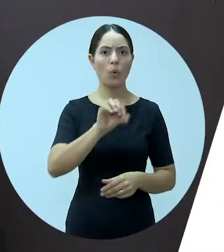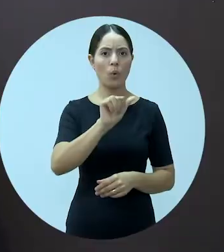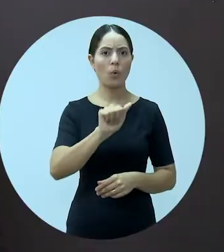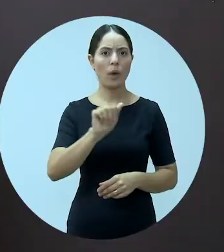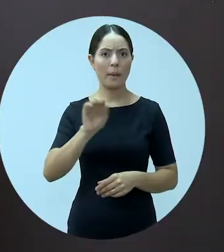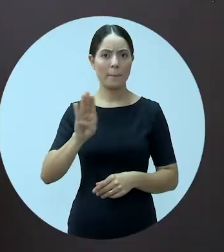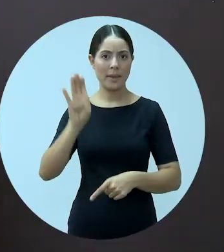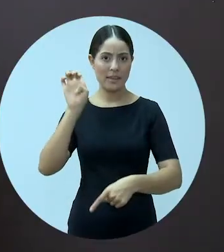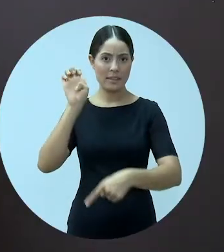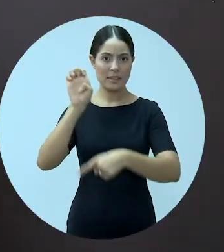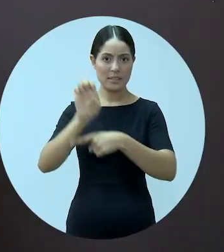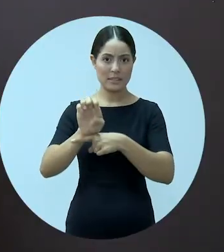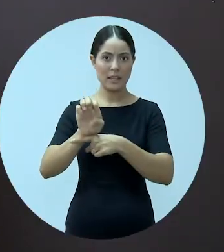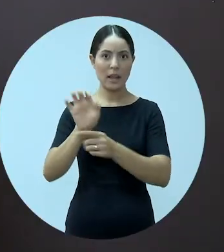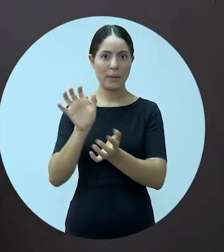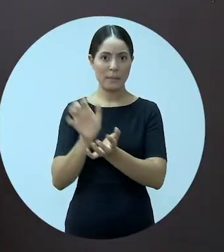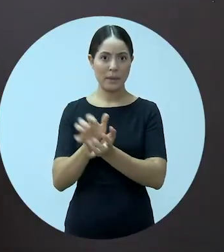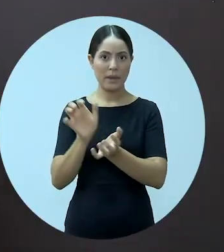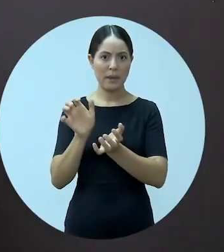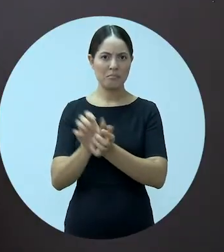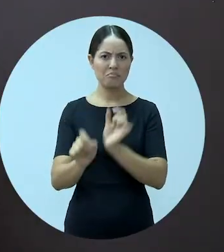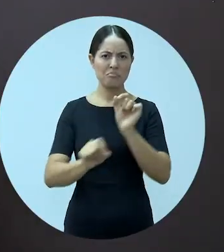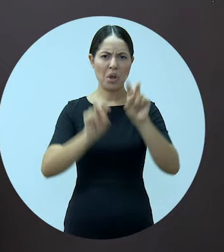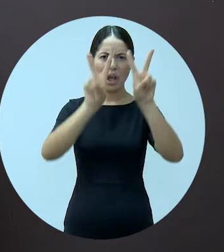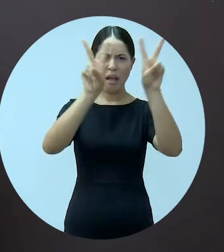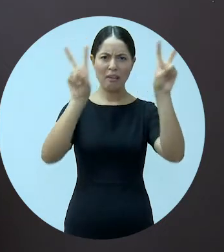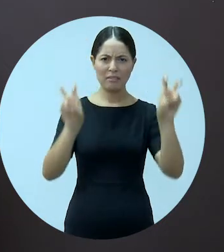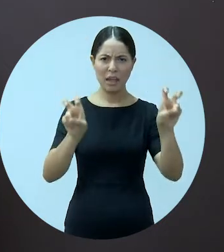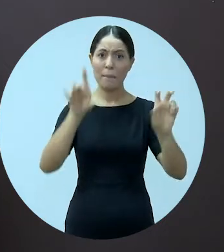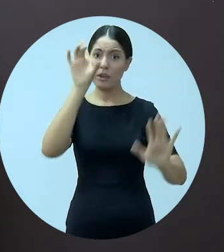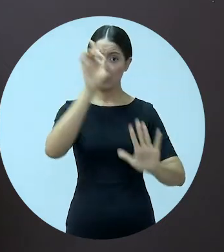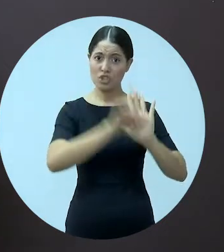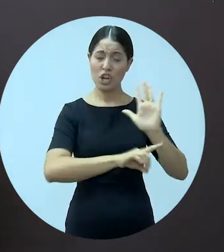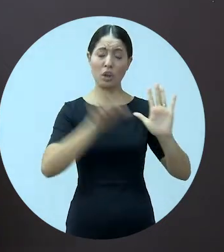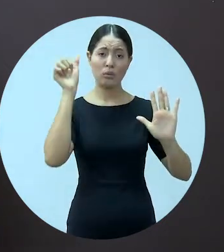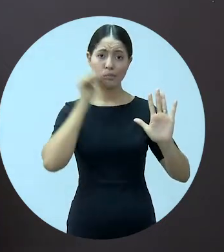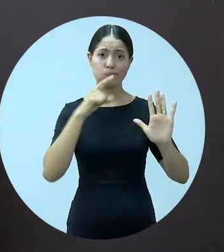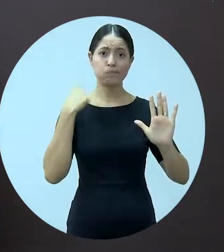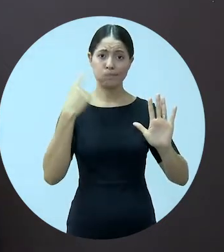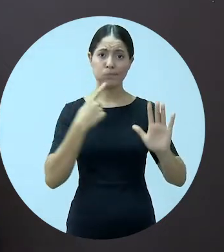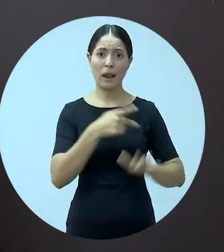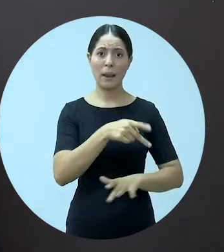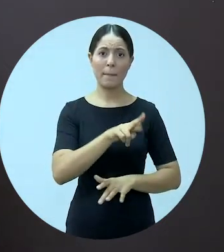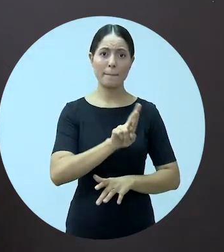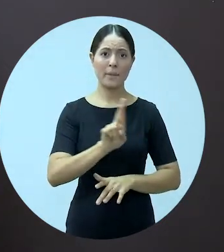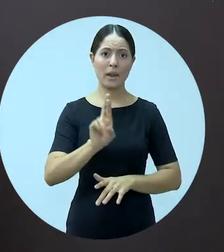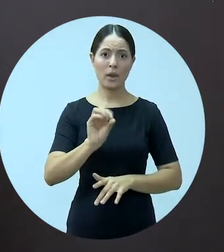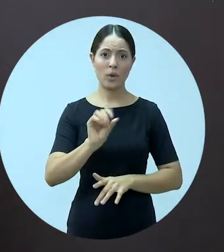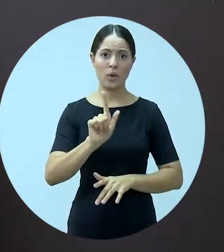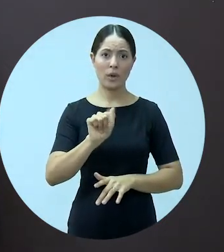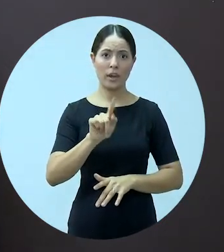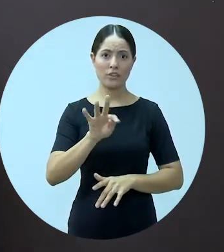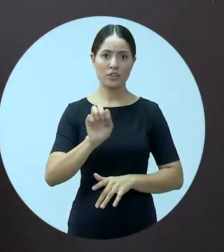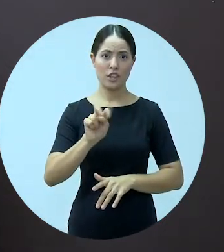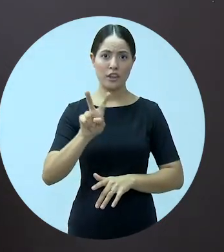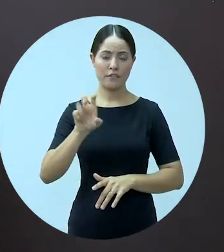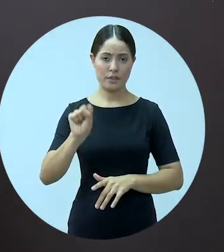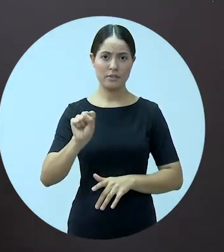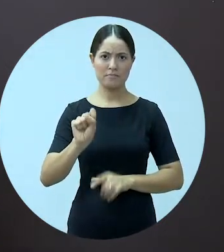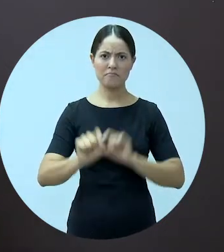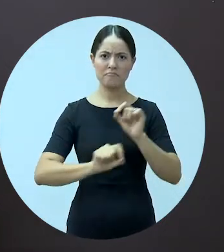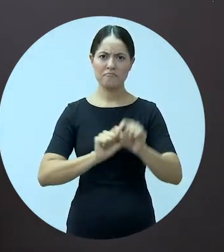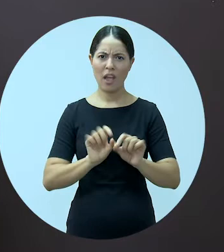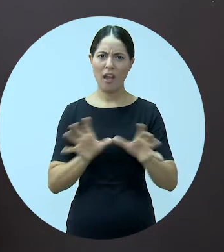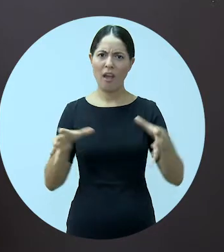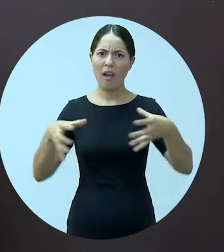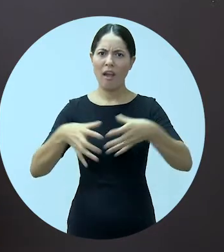A OAB Pernambuco levou a pauta Prerrogativas da Mulher Advogada ao Tribunal de Justiça do Estado. A comitiva da